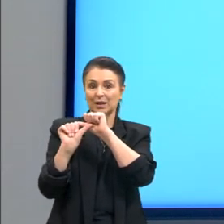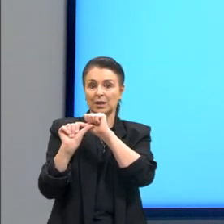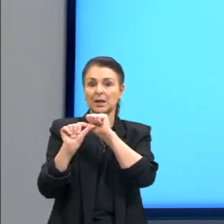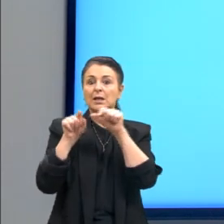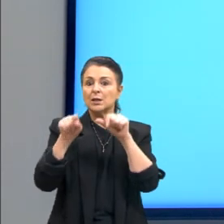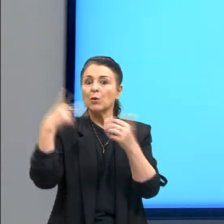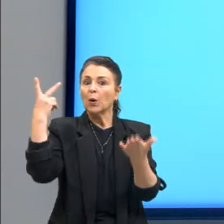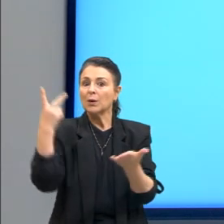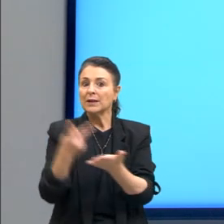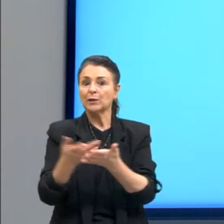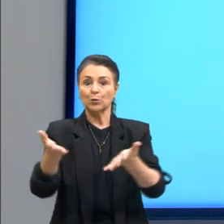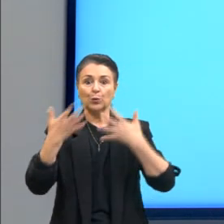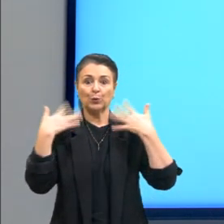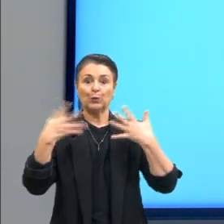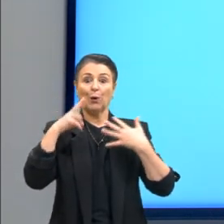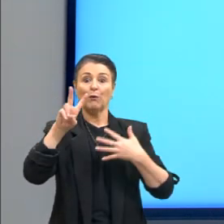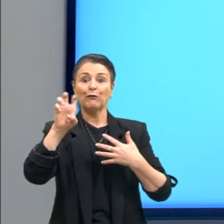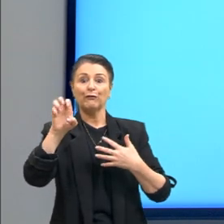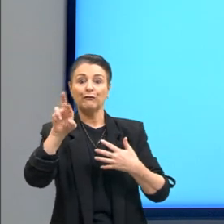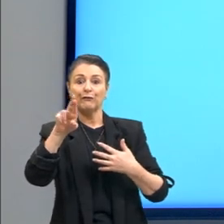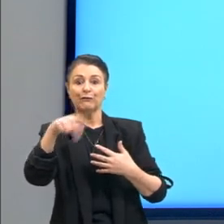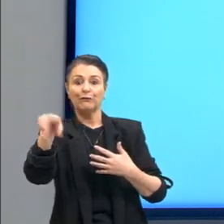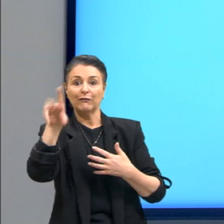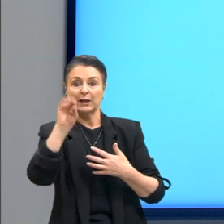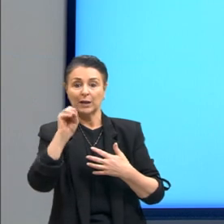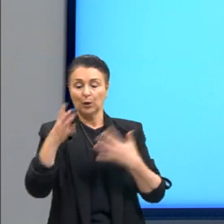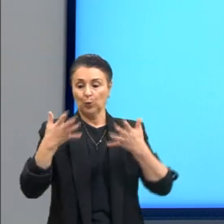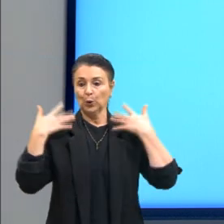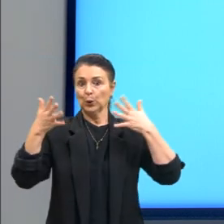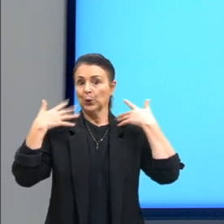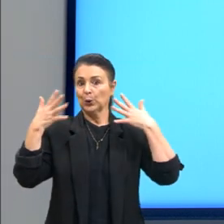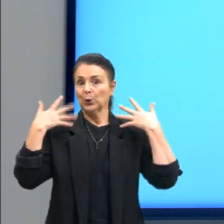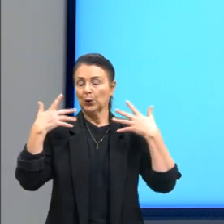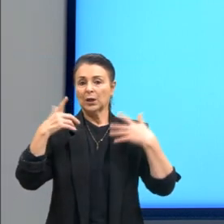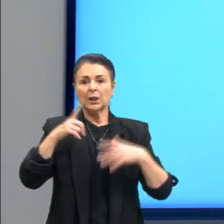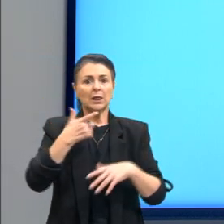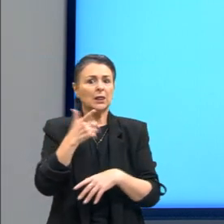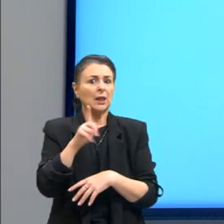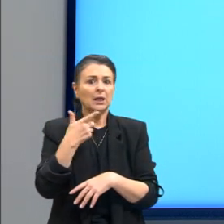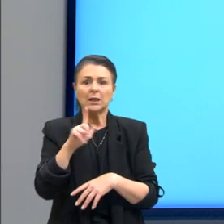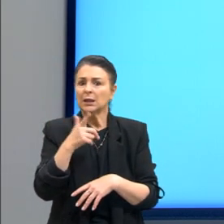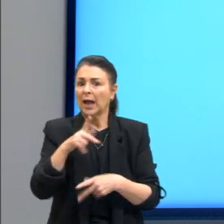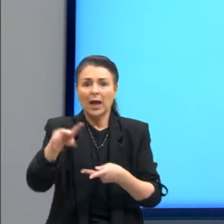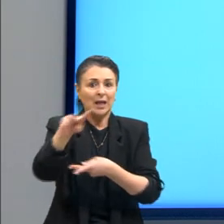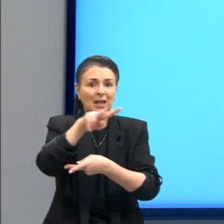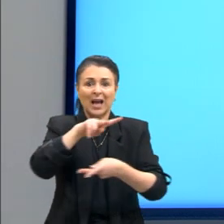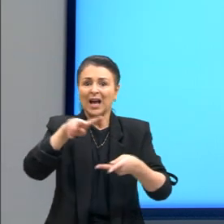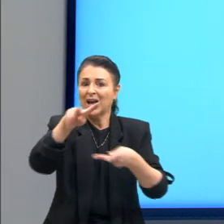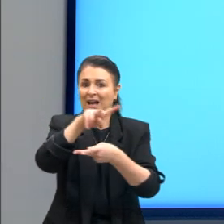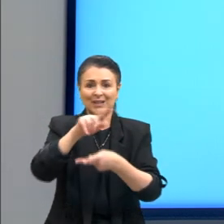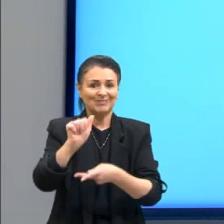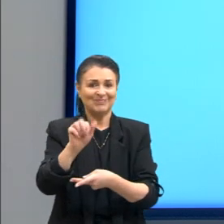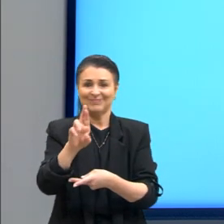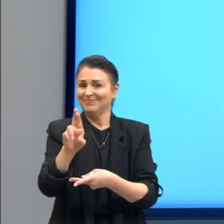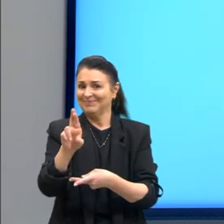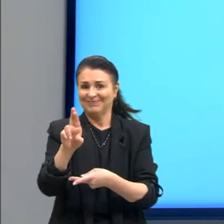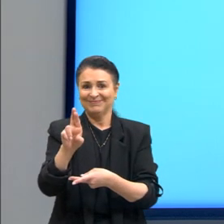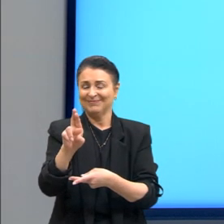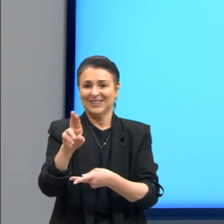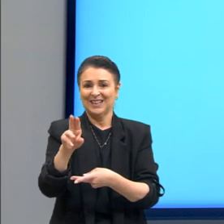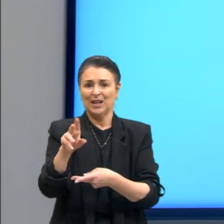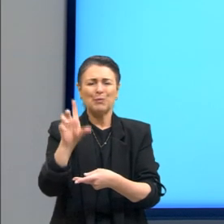verão, certo? Olha aqui, nós não temos nem massa de polar atuando no verão, certo? Muito pouco aqui.